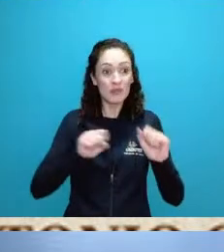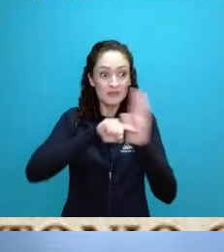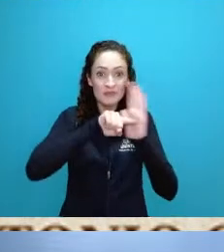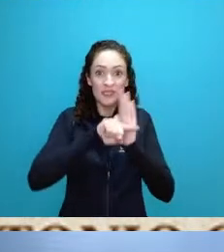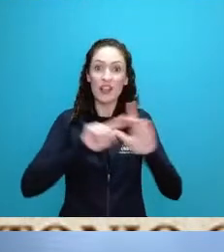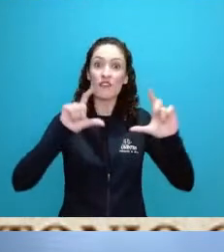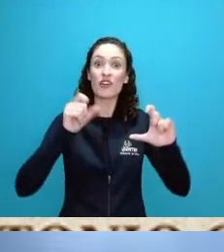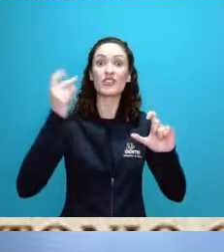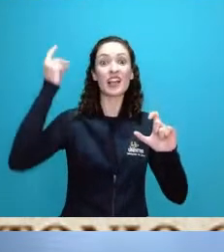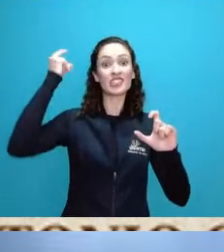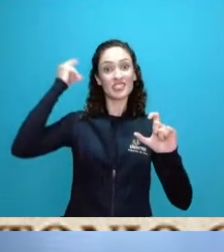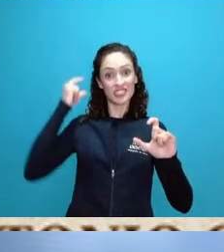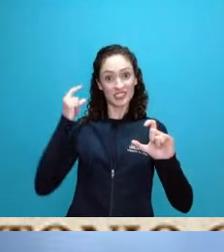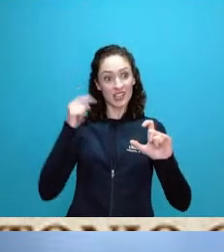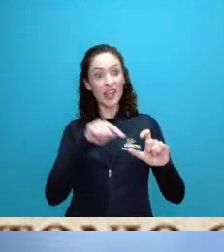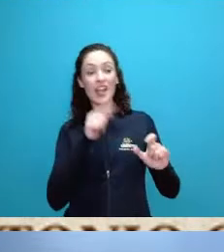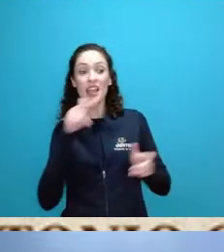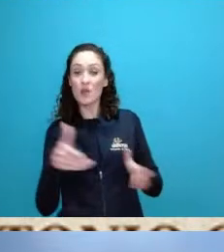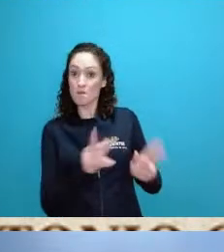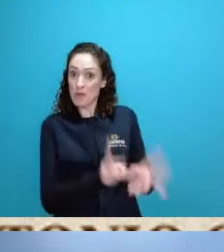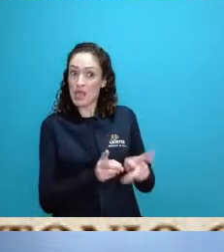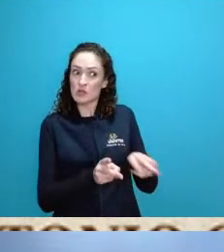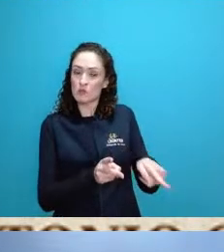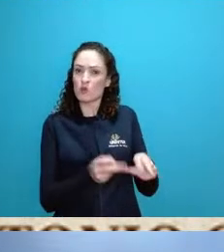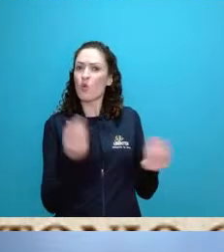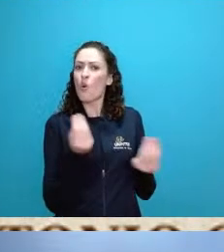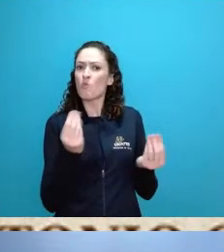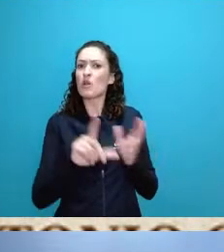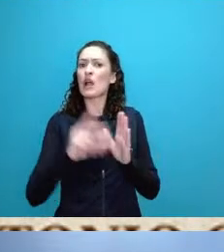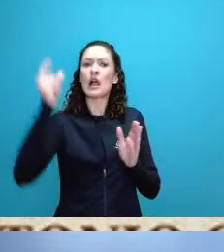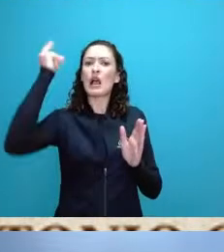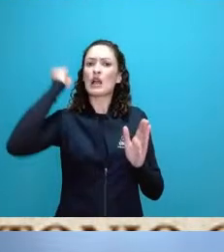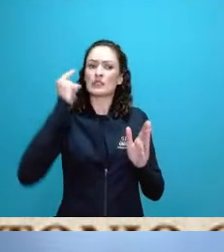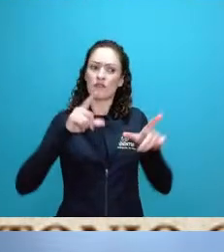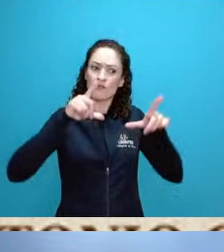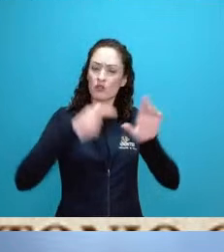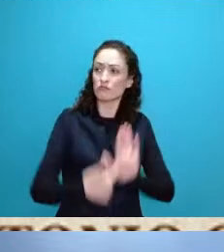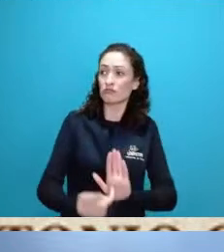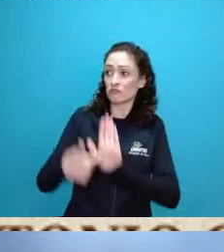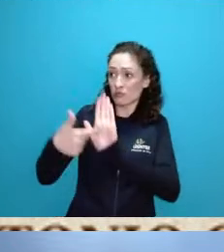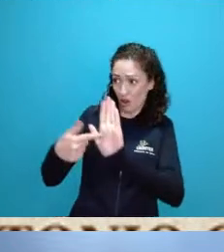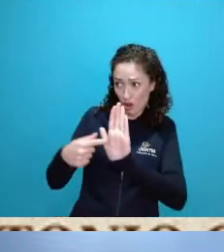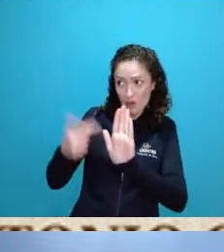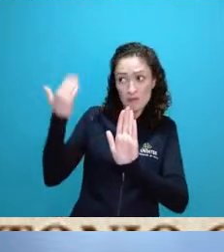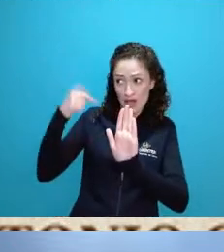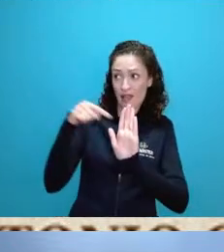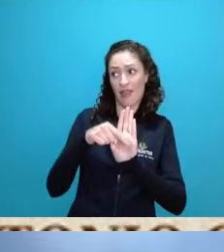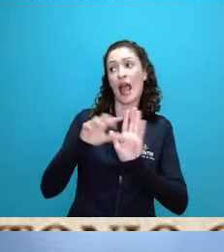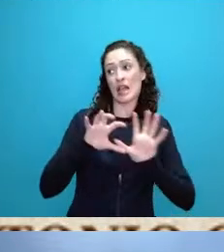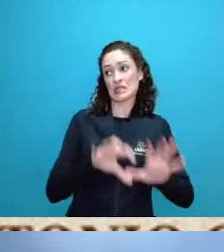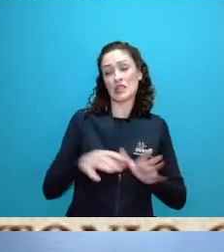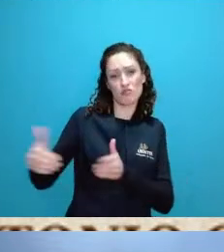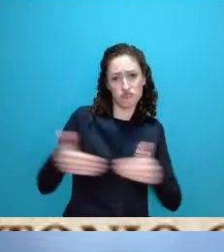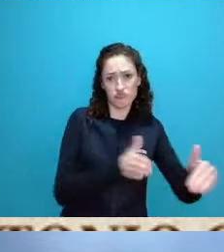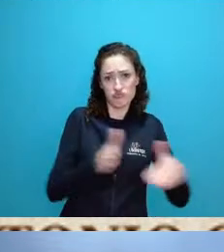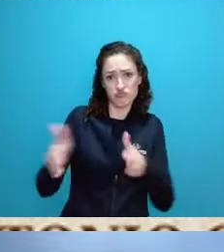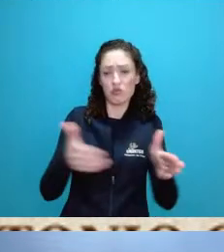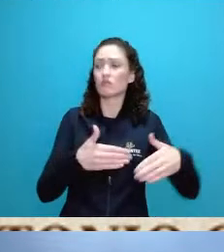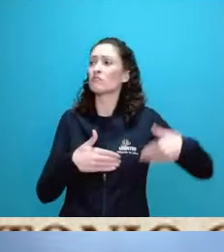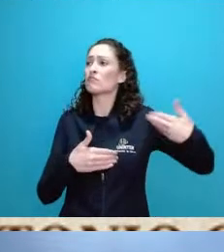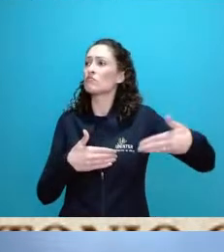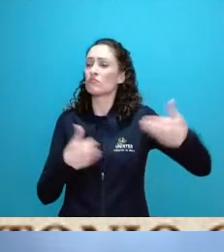retilinização mostrar o que que foi alterado uma outra coisa bem interessante que